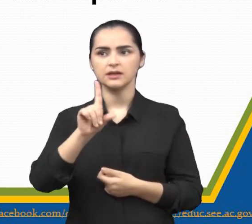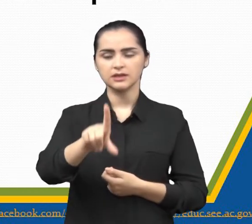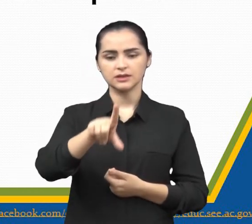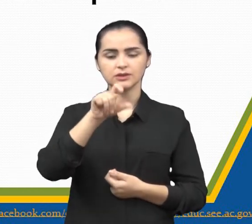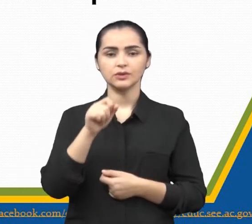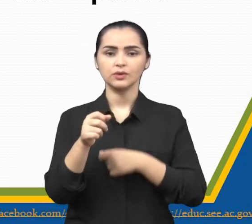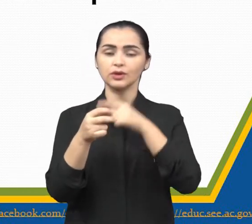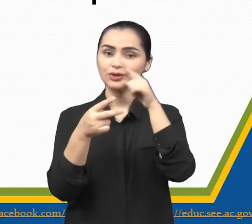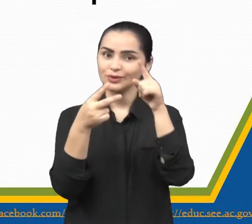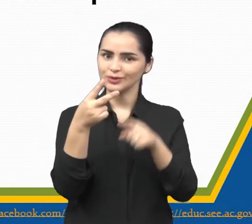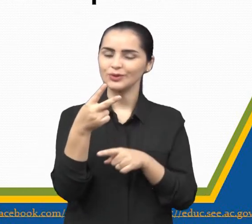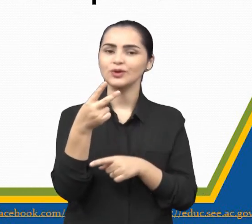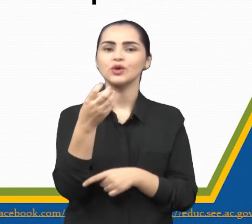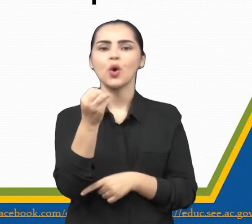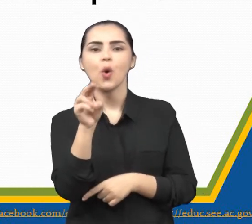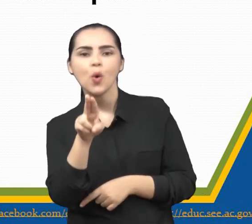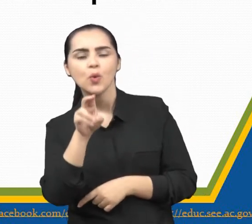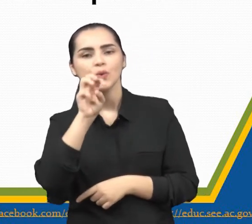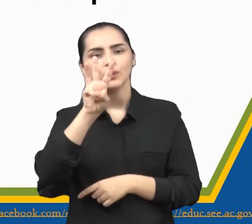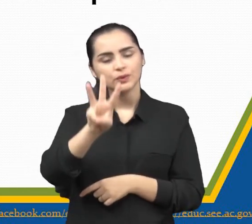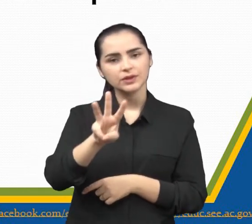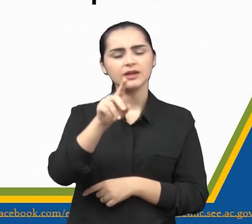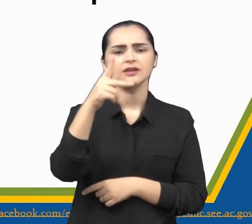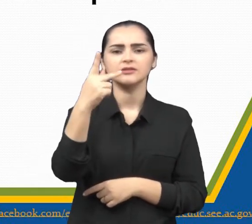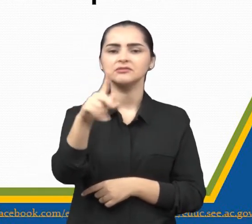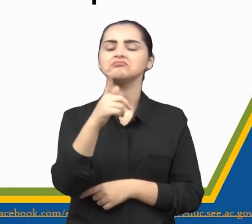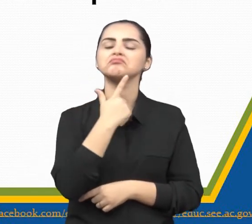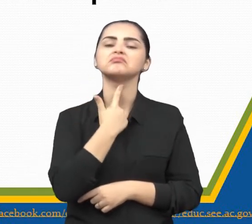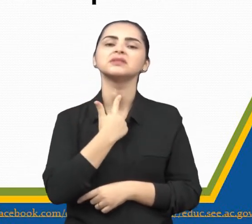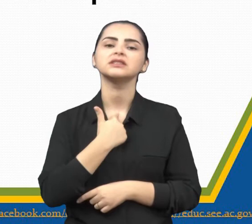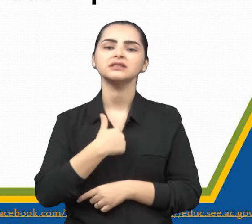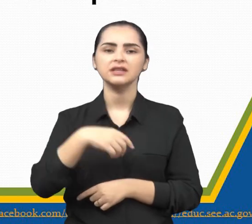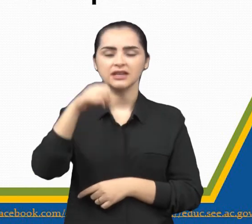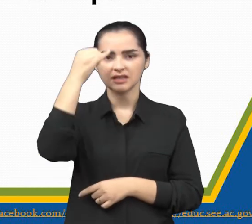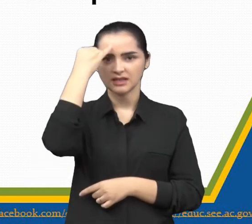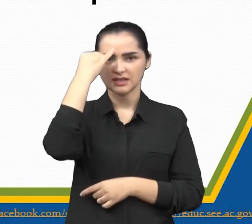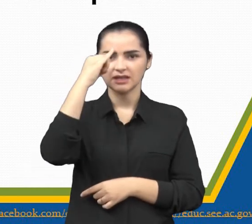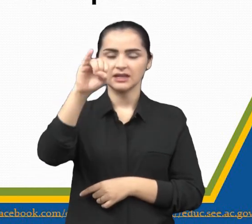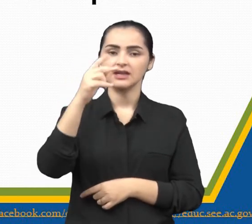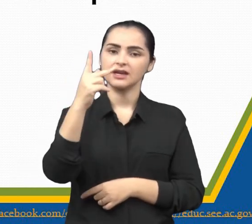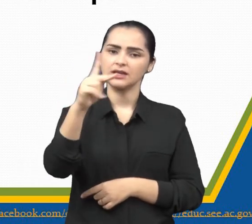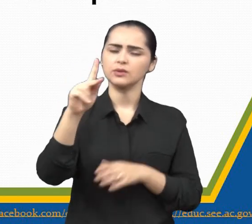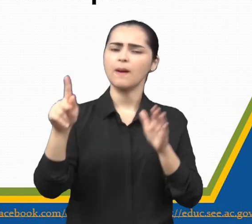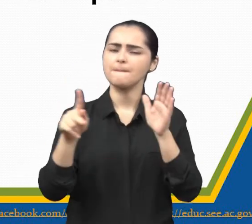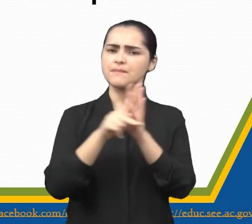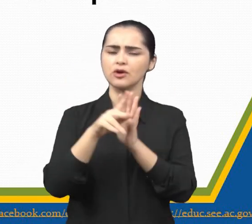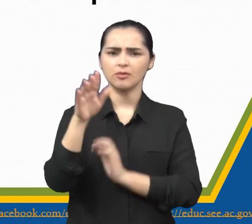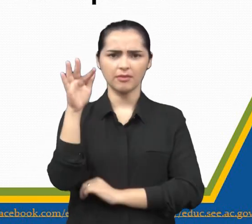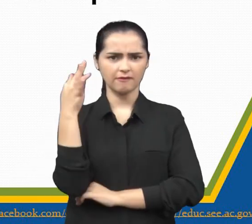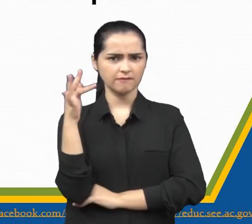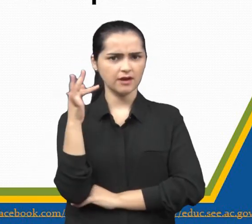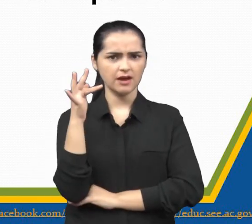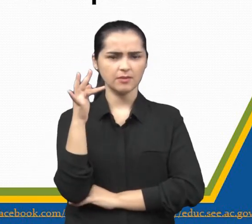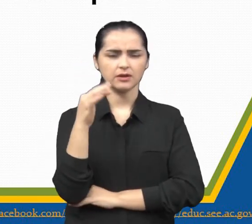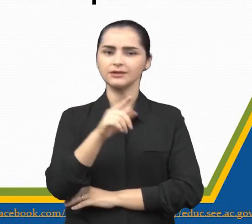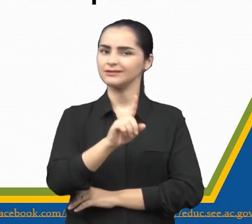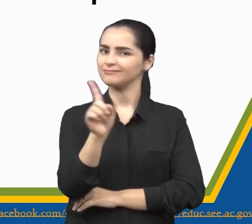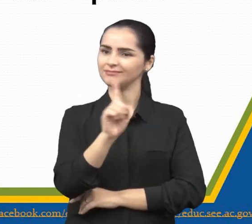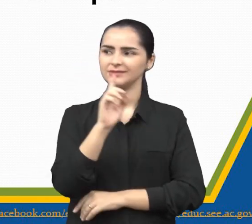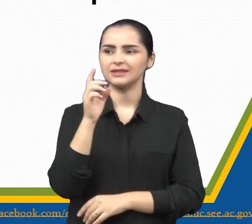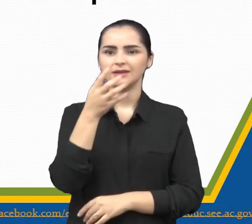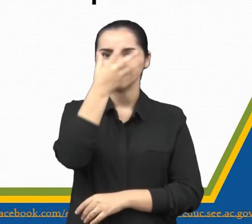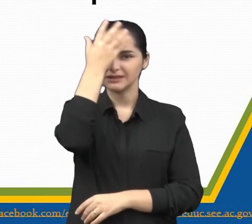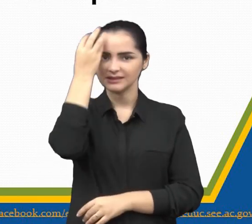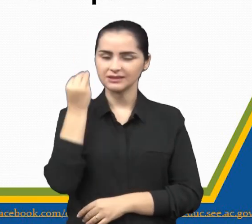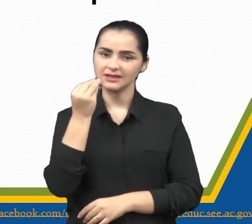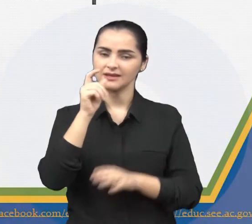animais ou três de sua preferência e crie sua própria fábula. Não se esqueça das partes importantes.